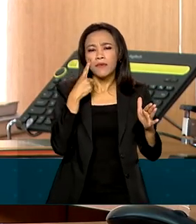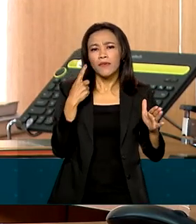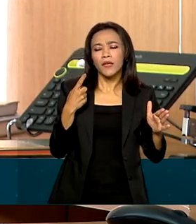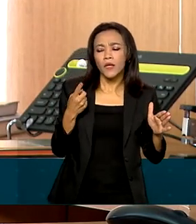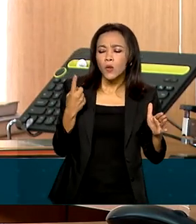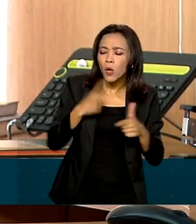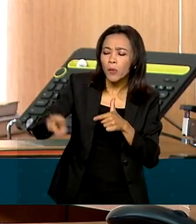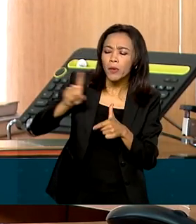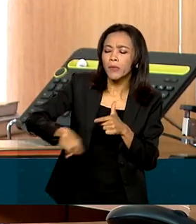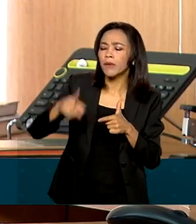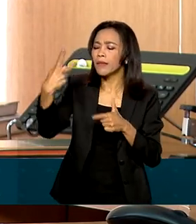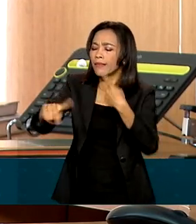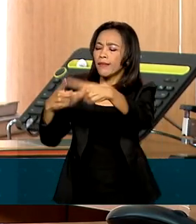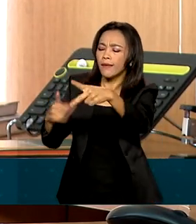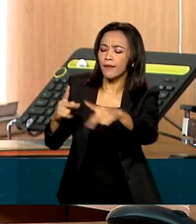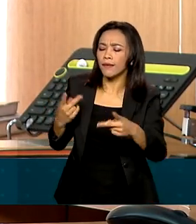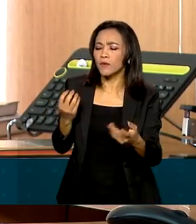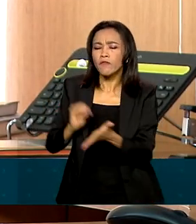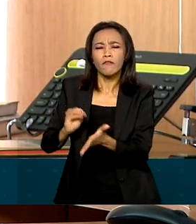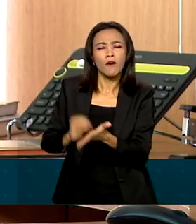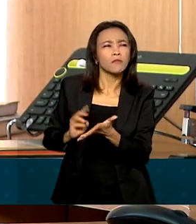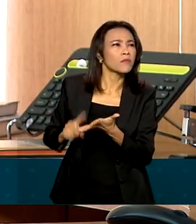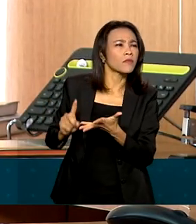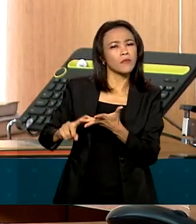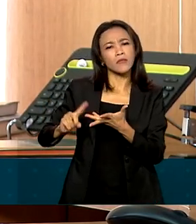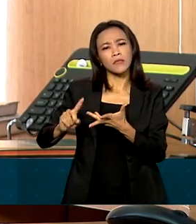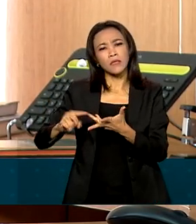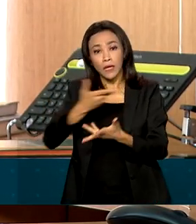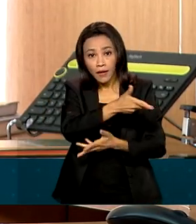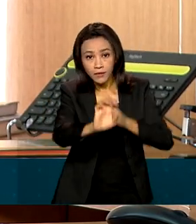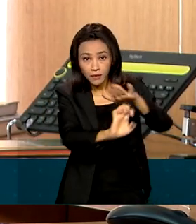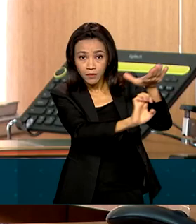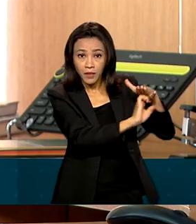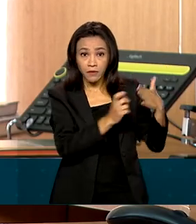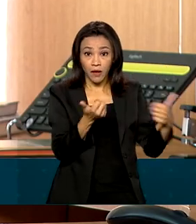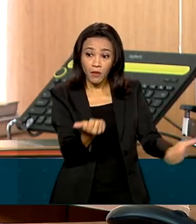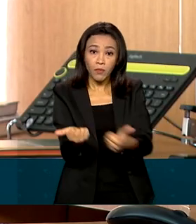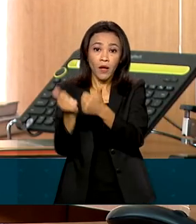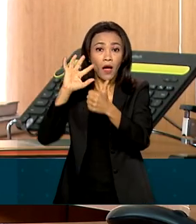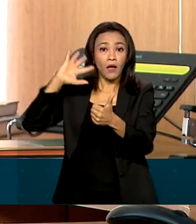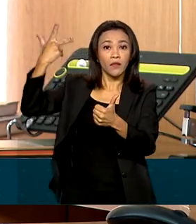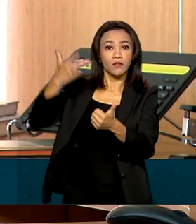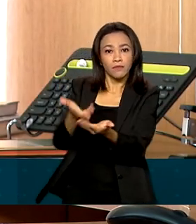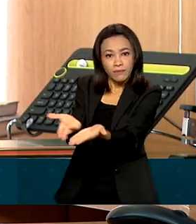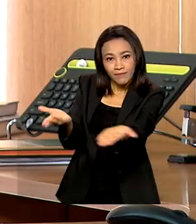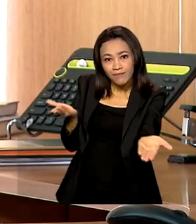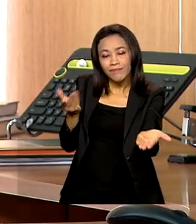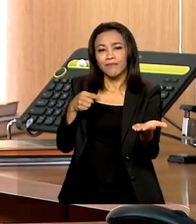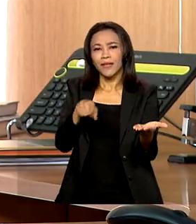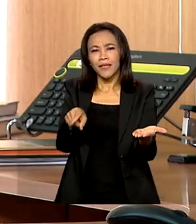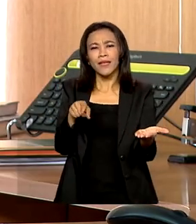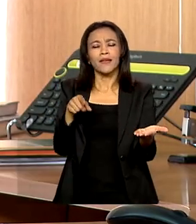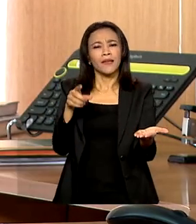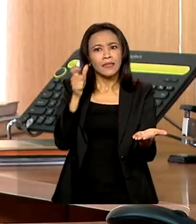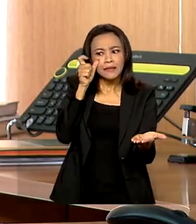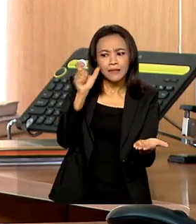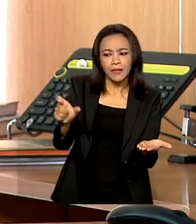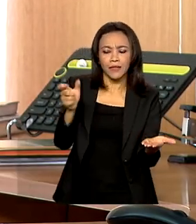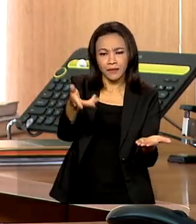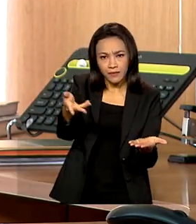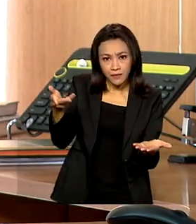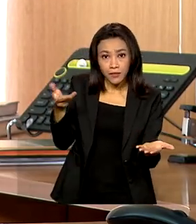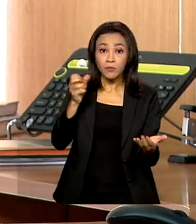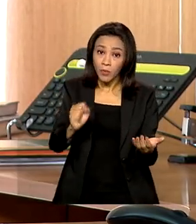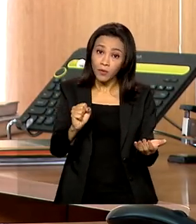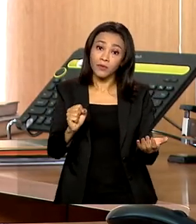dor do produtor, a dor da cooperativa, da associação, sendo colocada à mesa para que vários interessados, academia, setor privado,